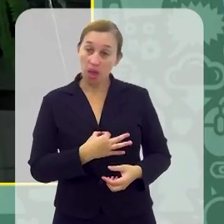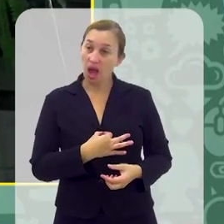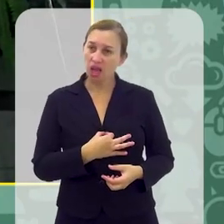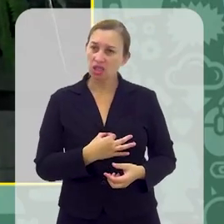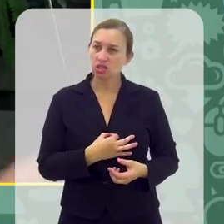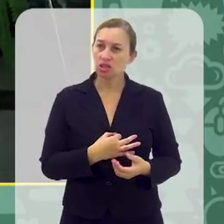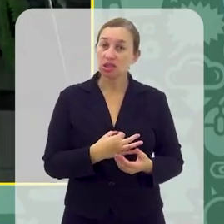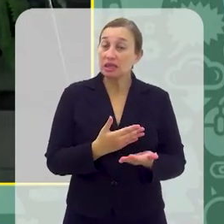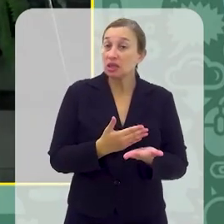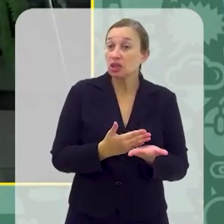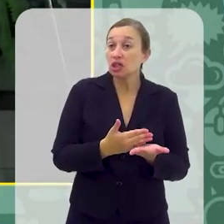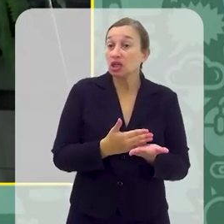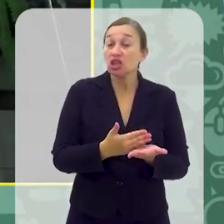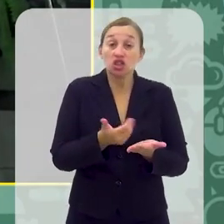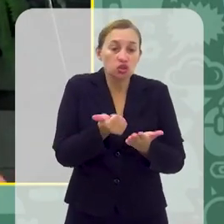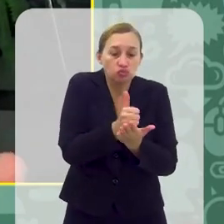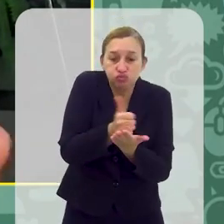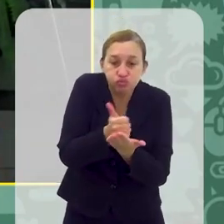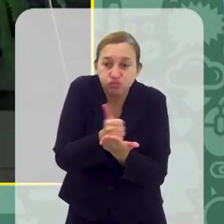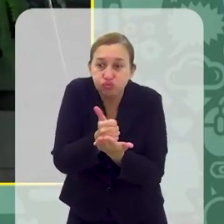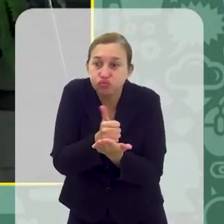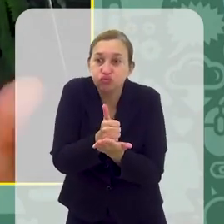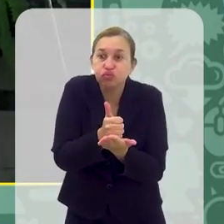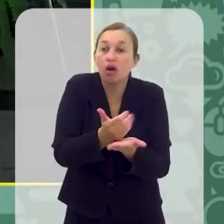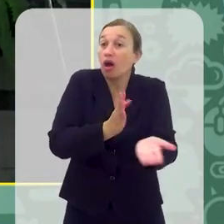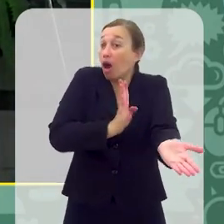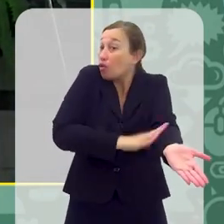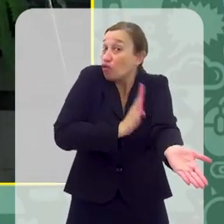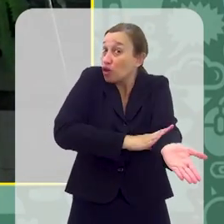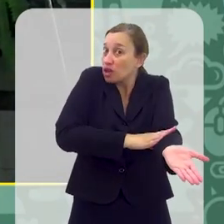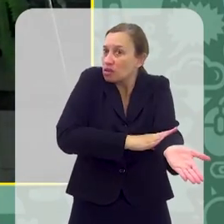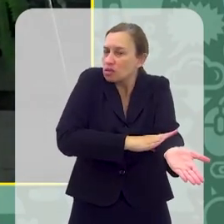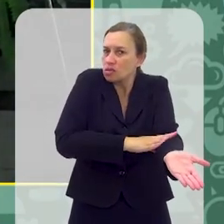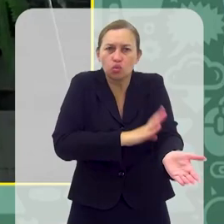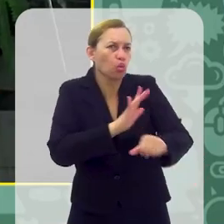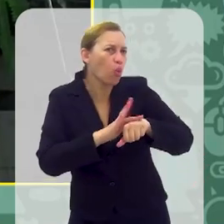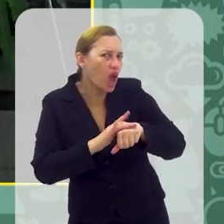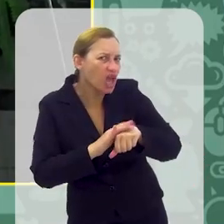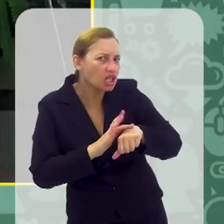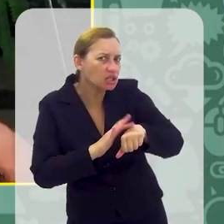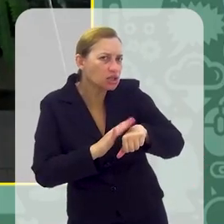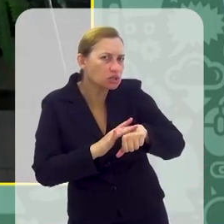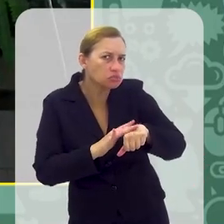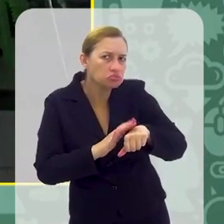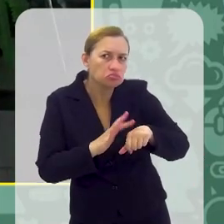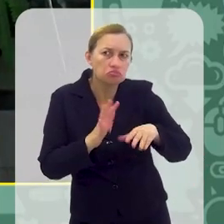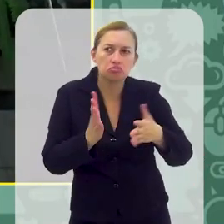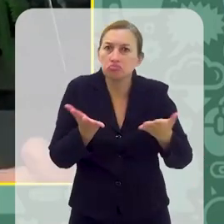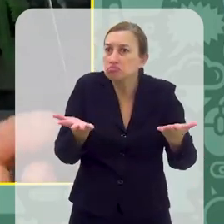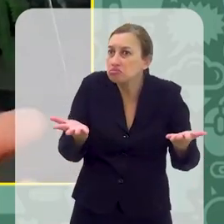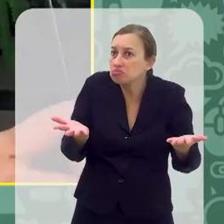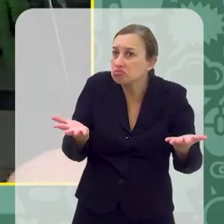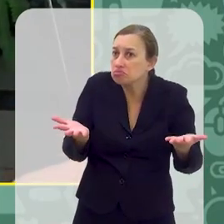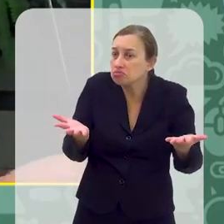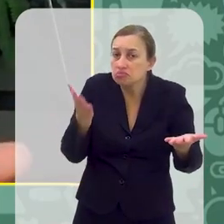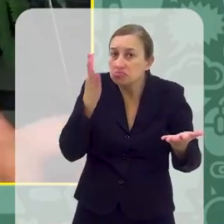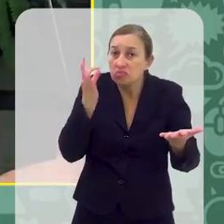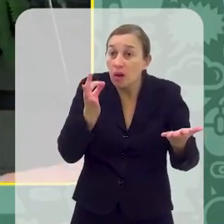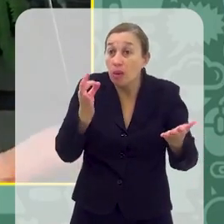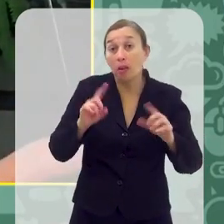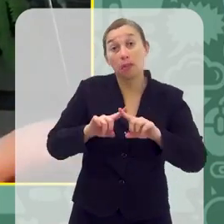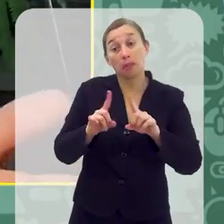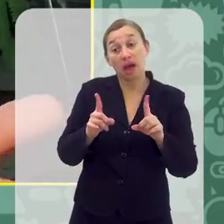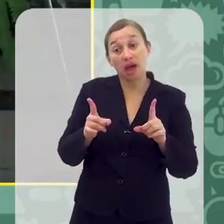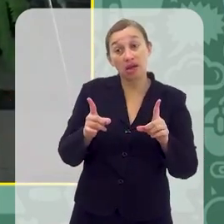jovens que jogavam muito. E isso era um vício, isso era uma doença, isso era um problema. Puxa,